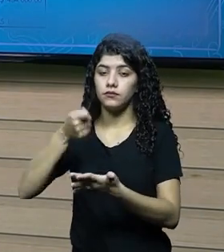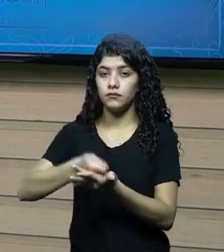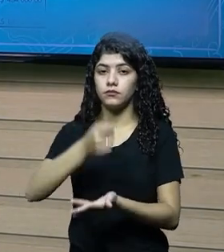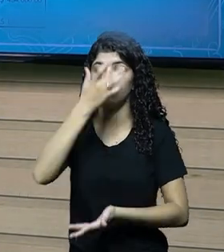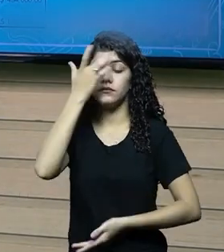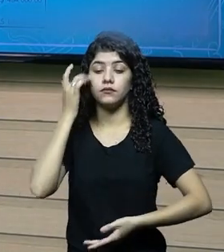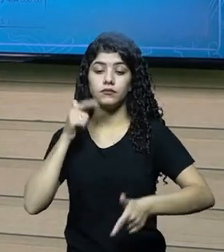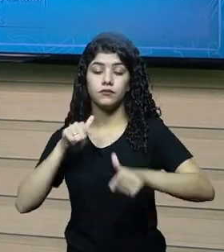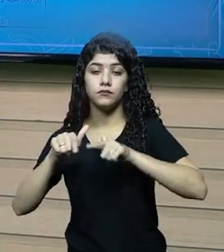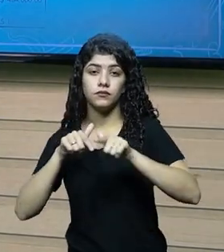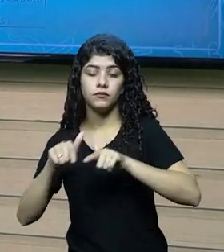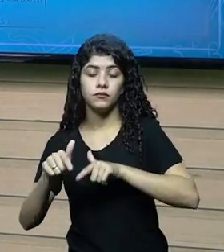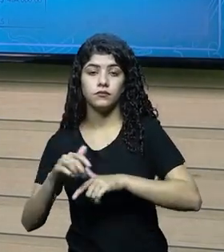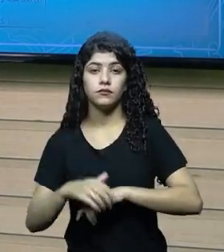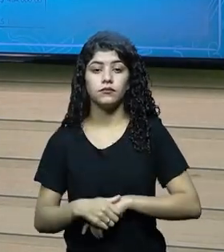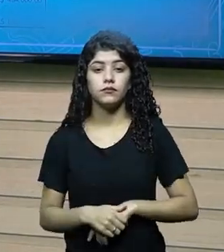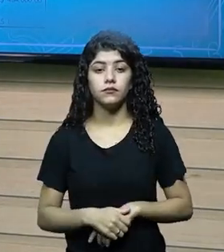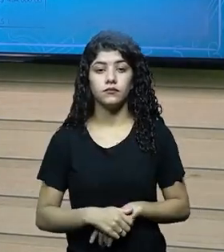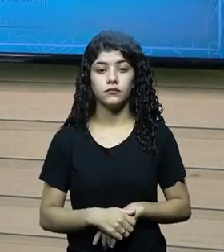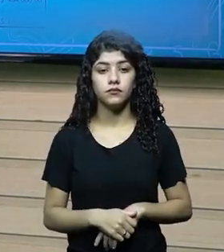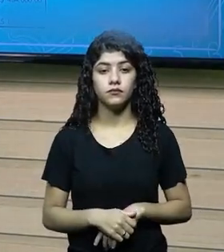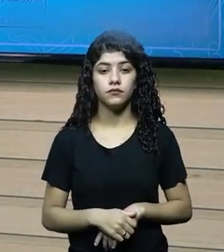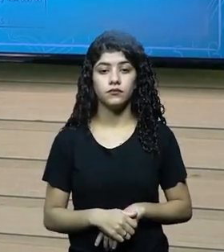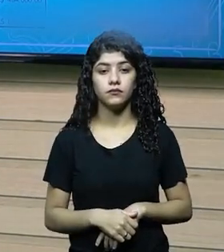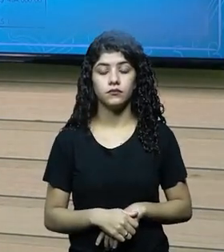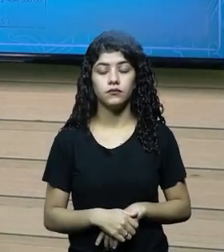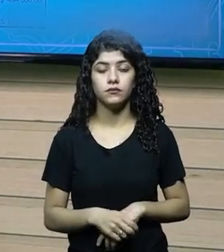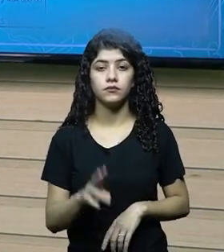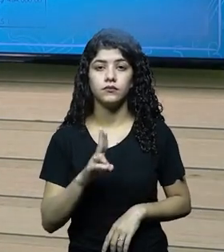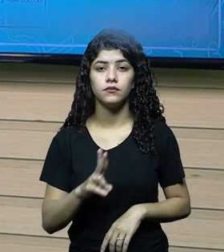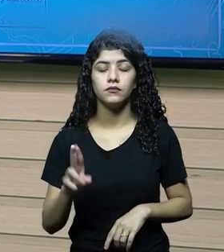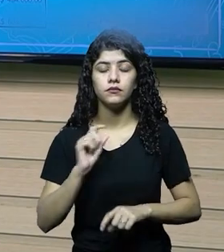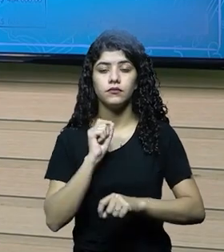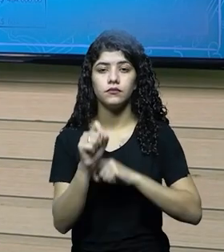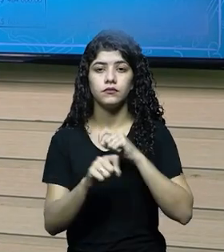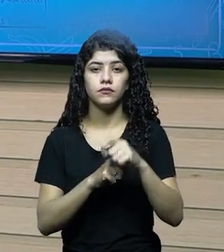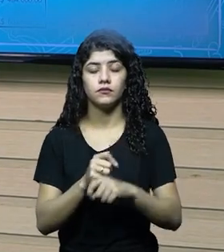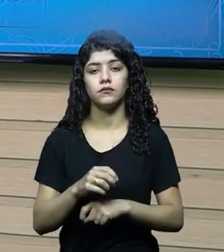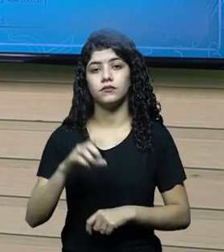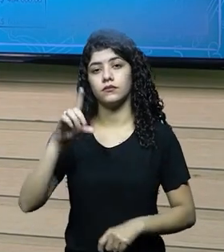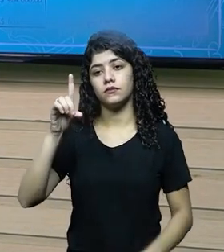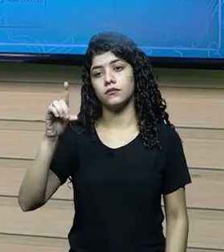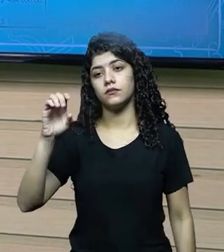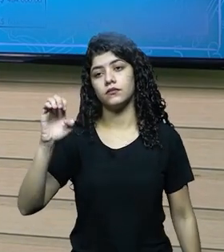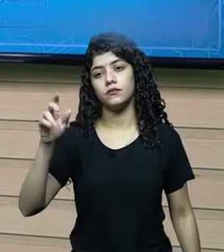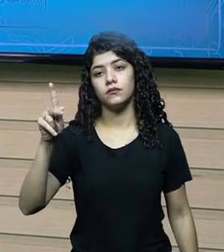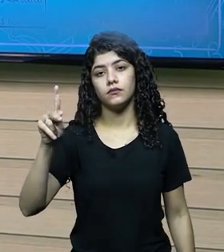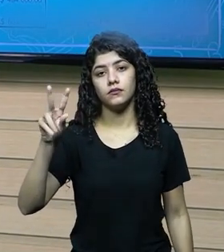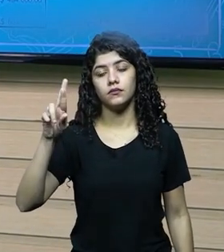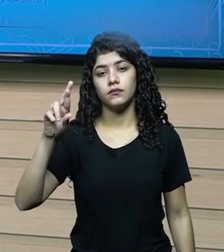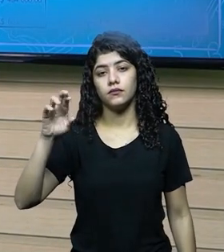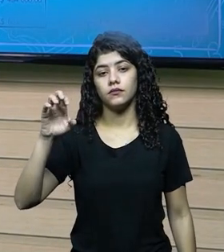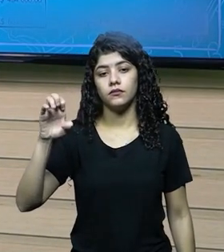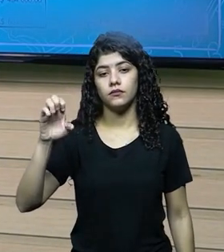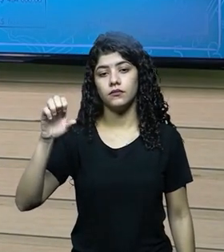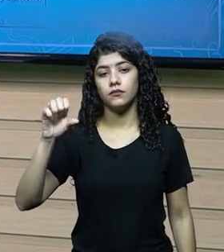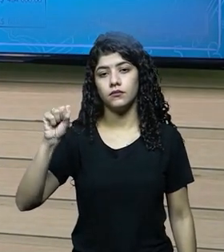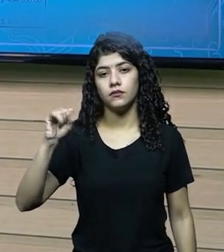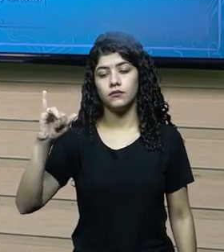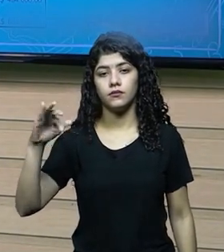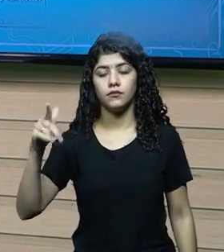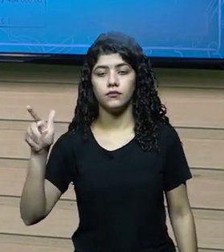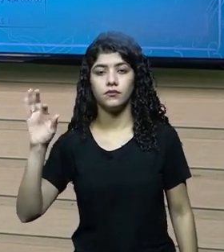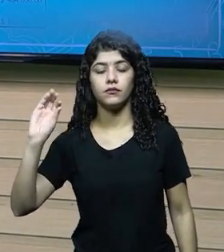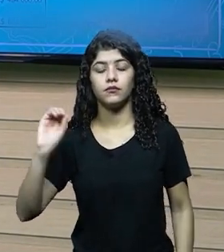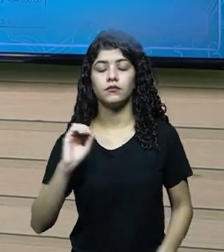paga a sua mão de obra, faz os seus gastos com depreciação, enfim, ela faz todo